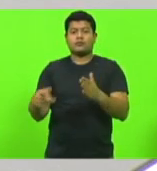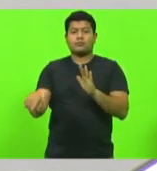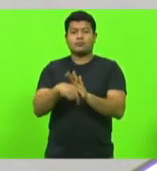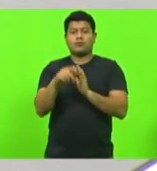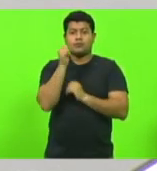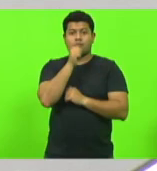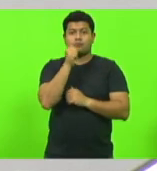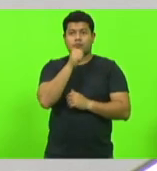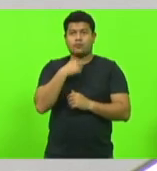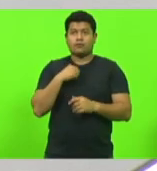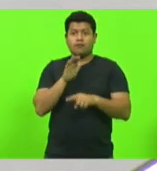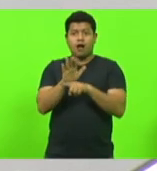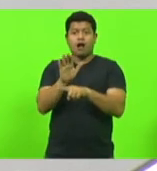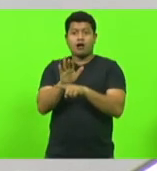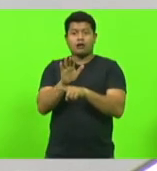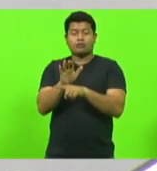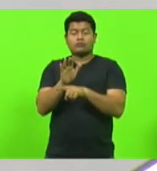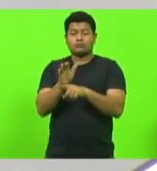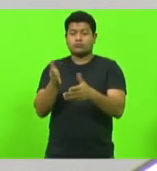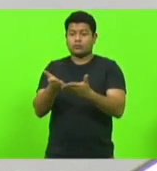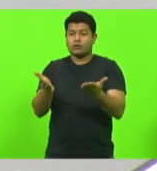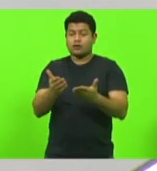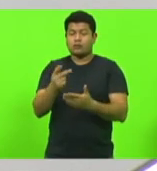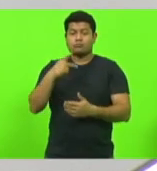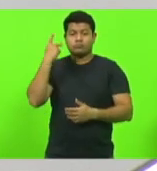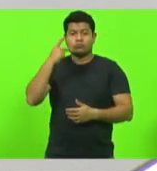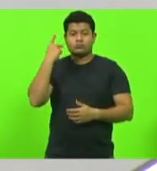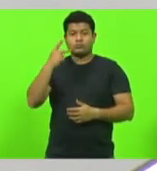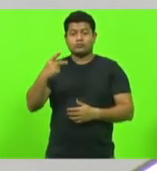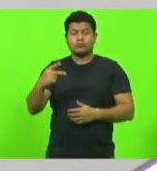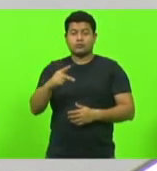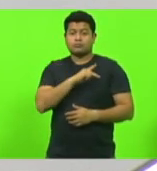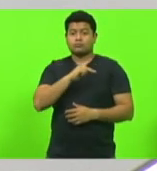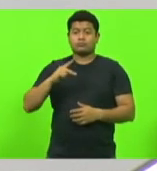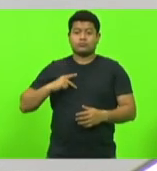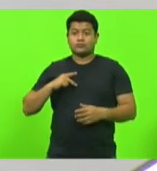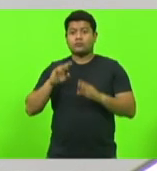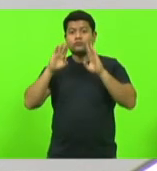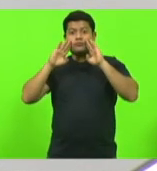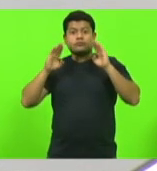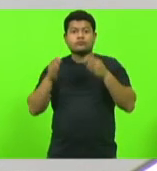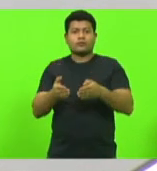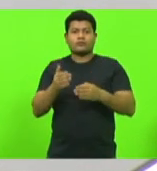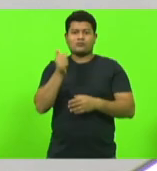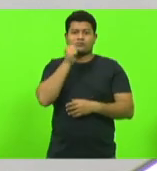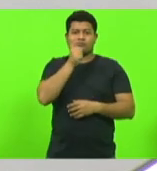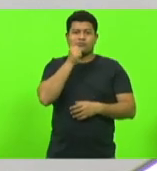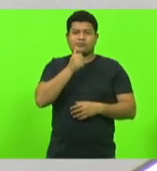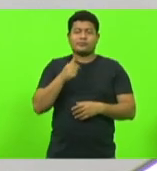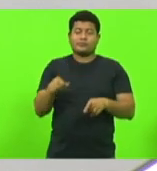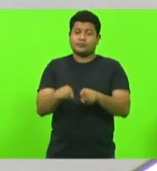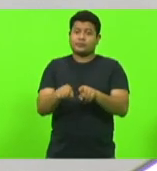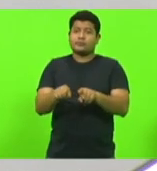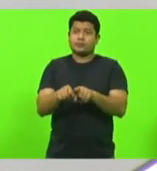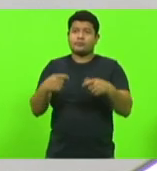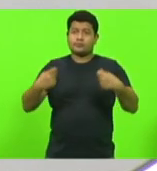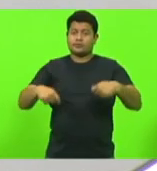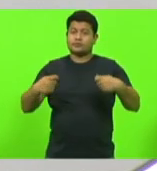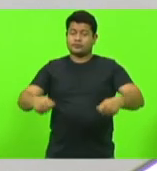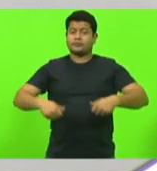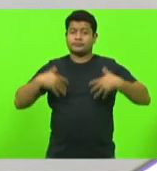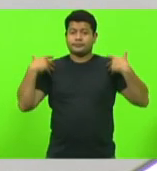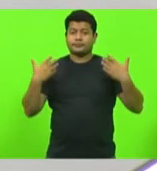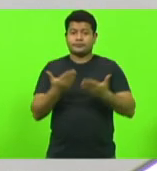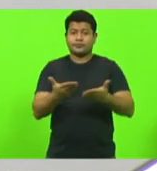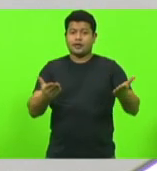políticas públicas voltadas à mulher. Não podia deixar de fazer a minha homenagem aqui à Lu, a todas as